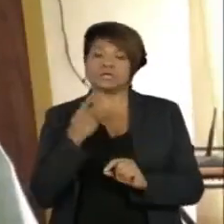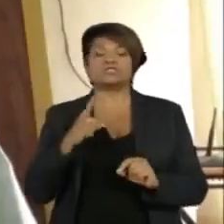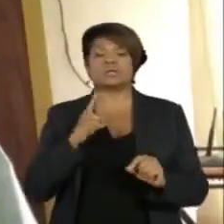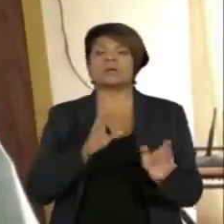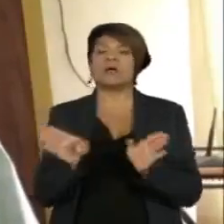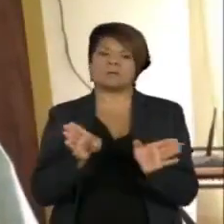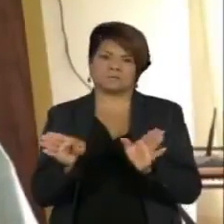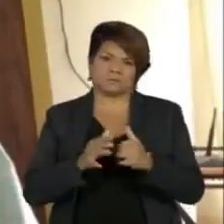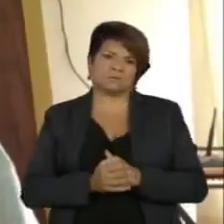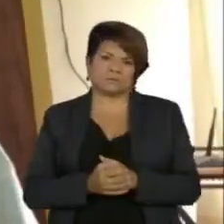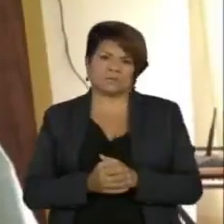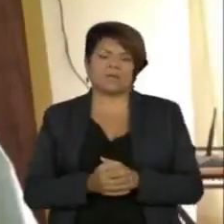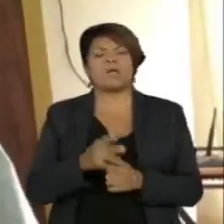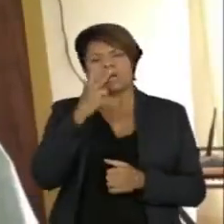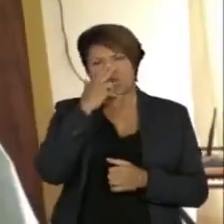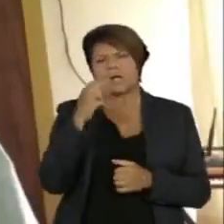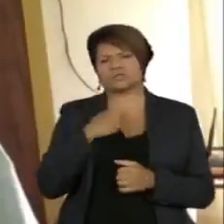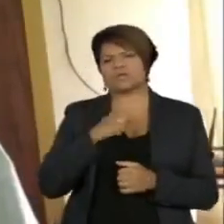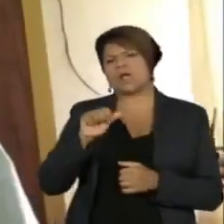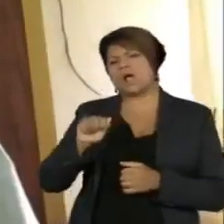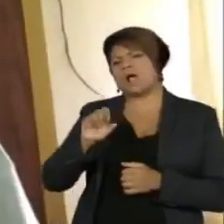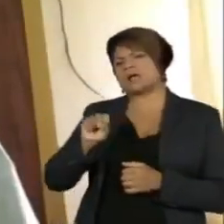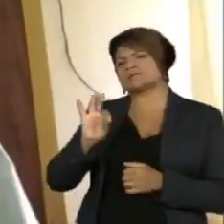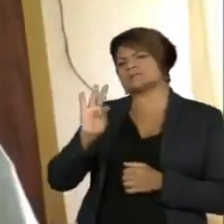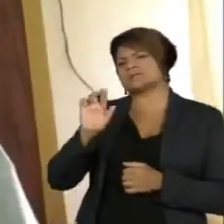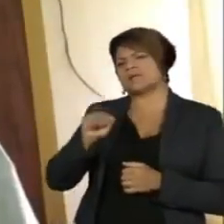provavelmente, a AstraZeneca e Sinovac.